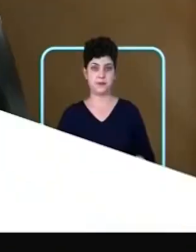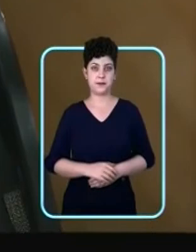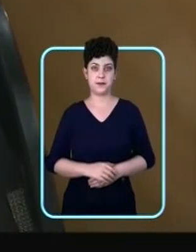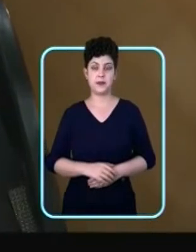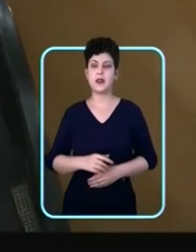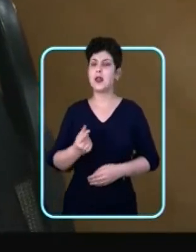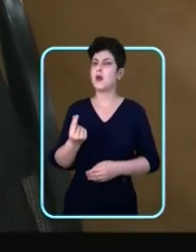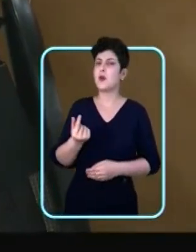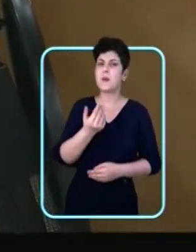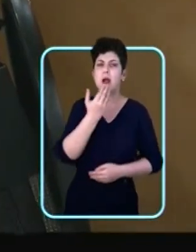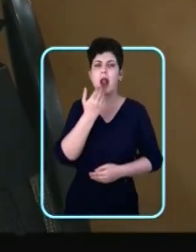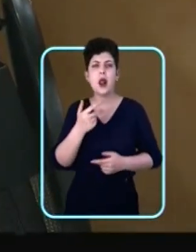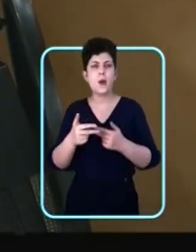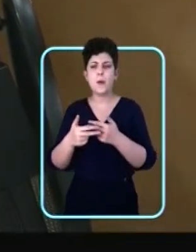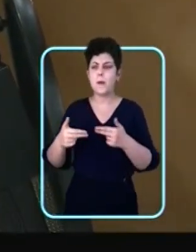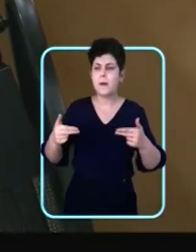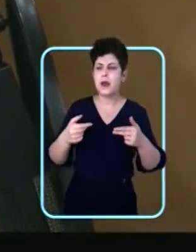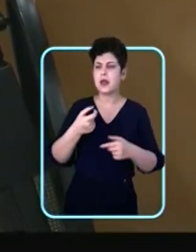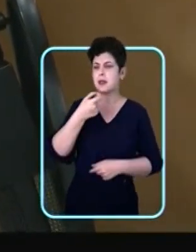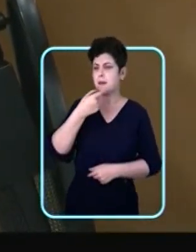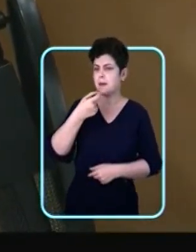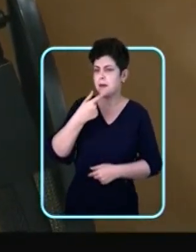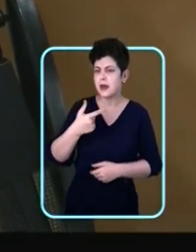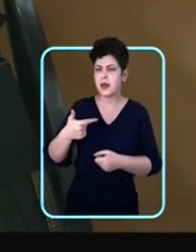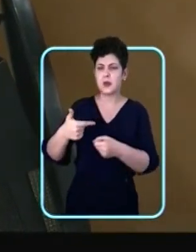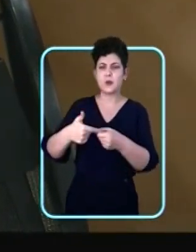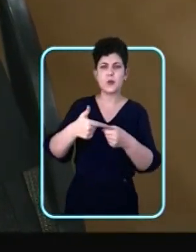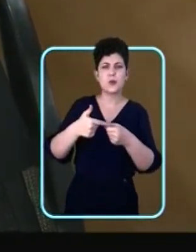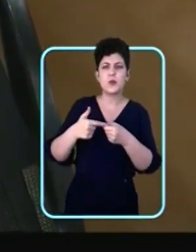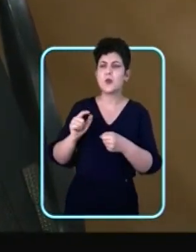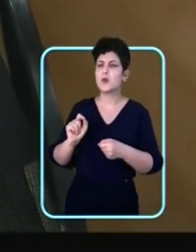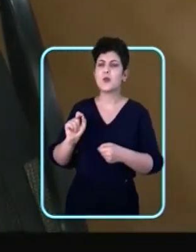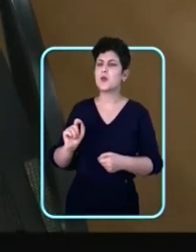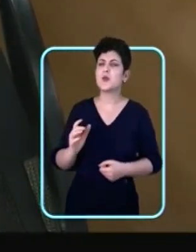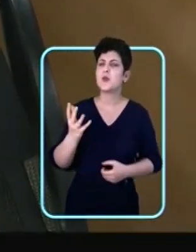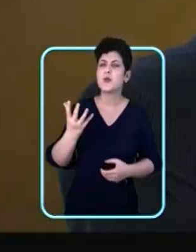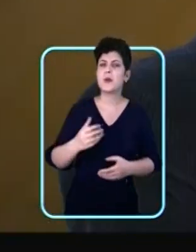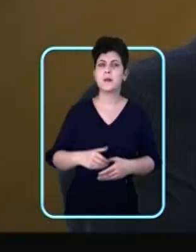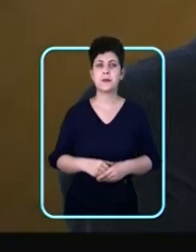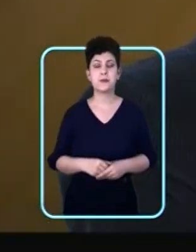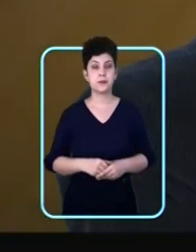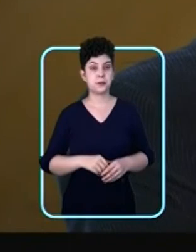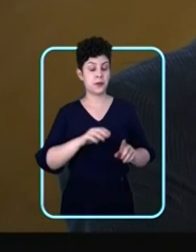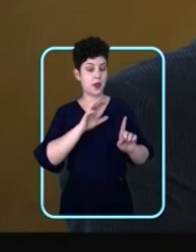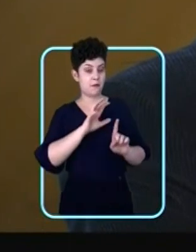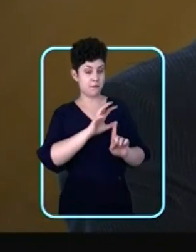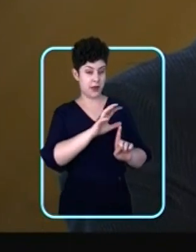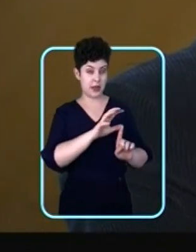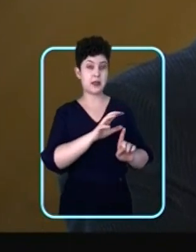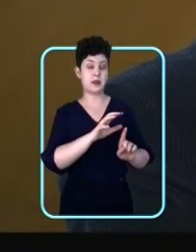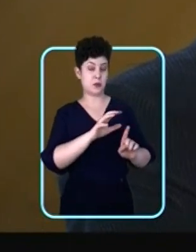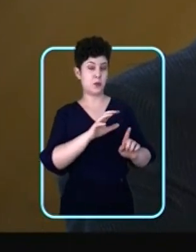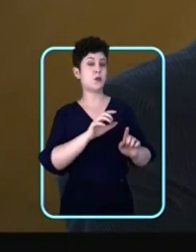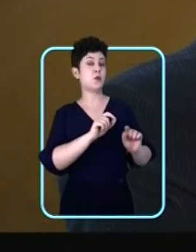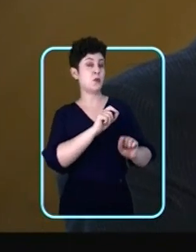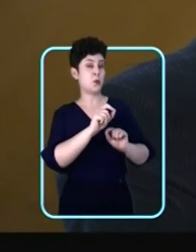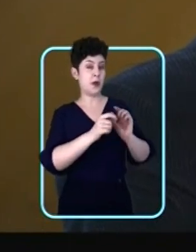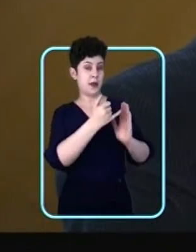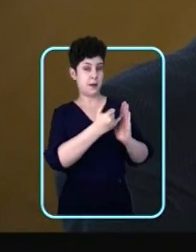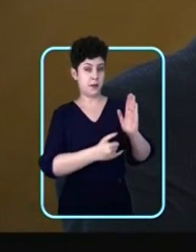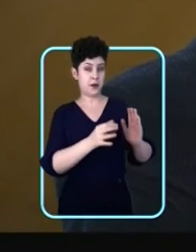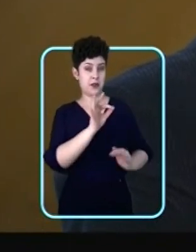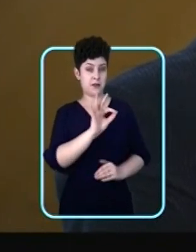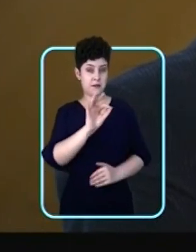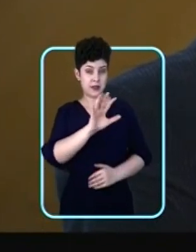E o preço dos alimentos, dos medicamentos, dos combustíveis? O vai acontecer? O impacto do imposto unifederal é a redução de